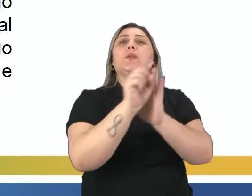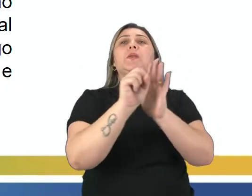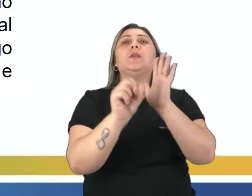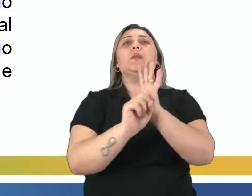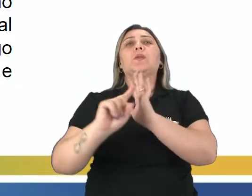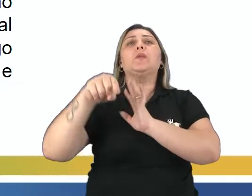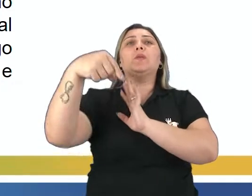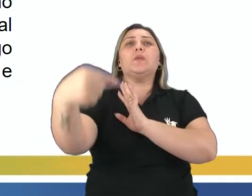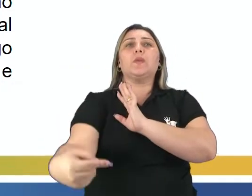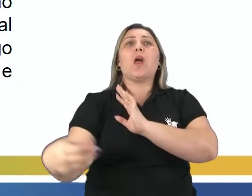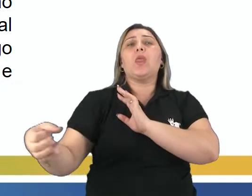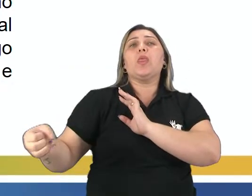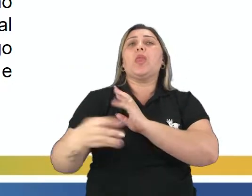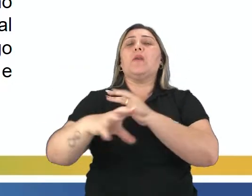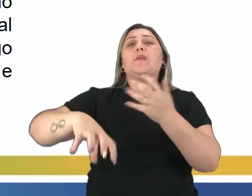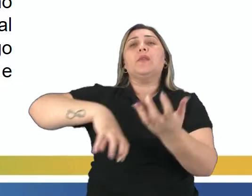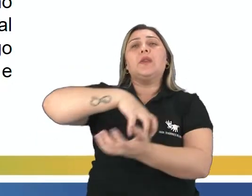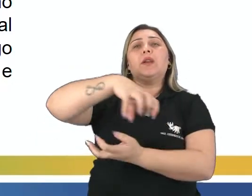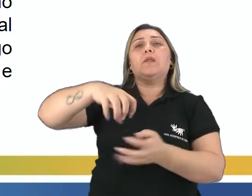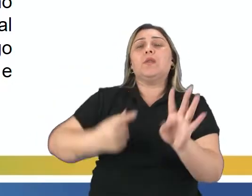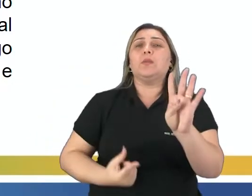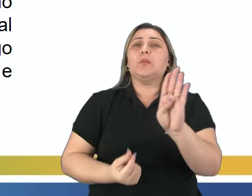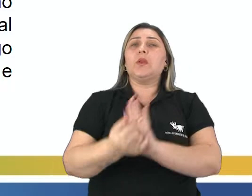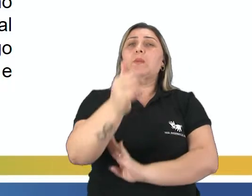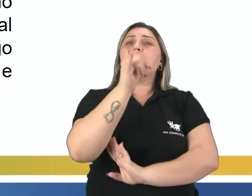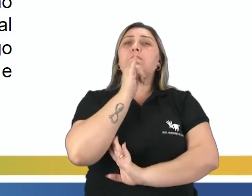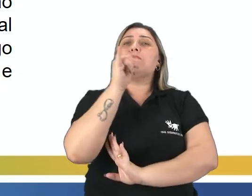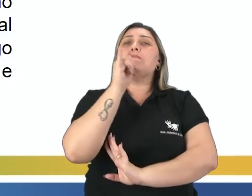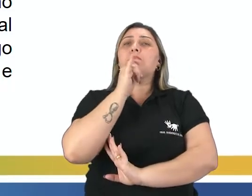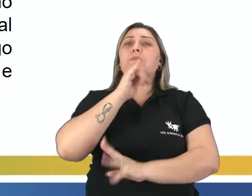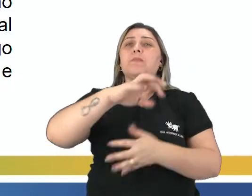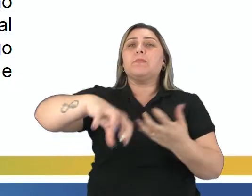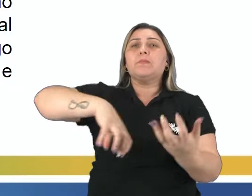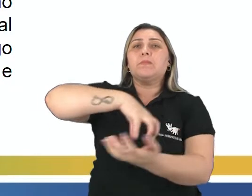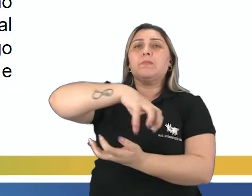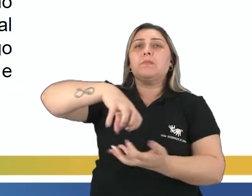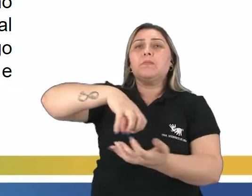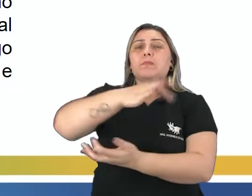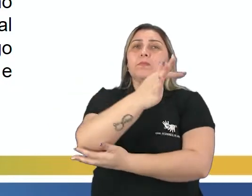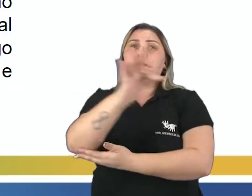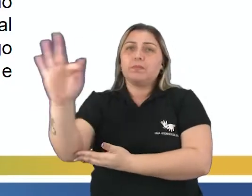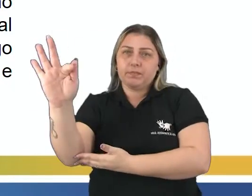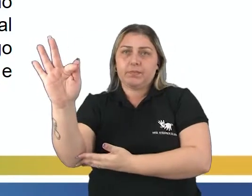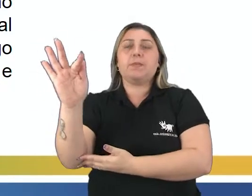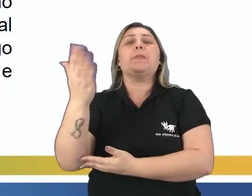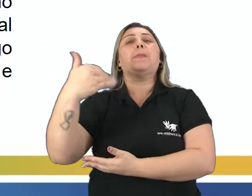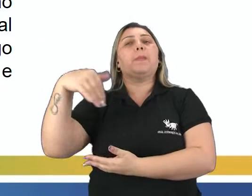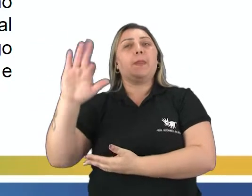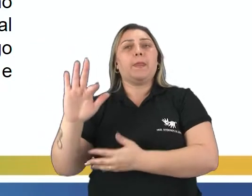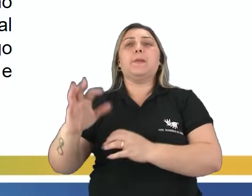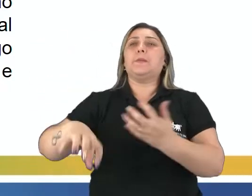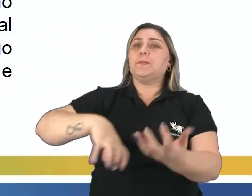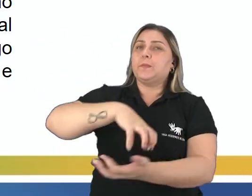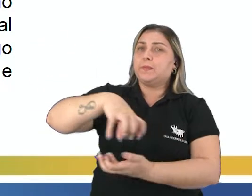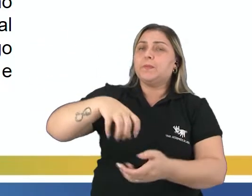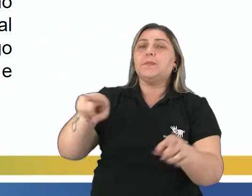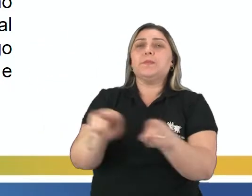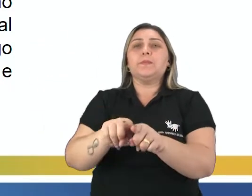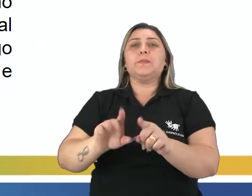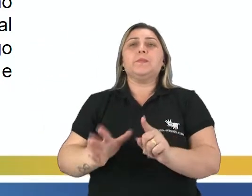seguinte novas revoluções burguesas, como, por exemplo, a Revolução Francesa, que é uma das maiores revoluções também